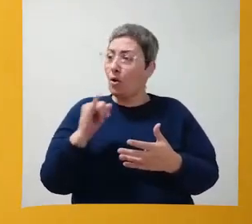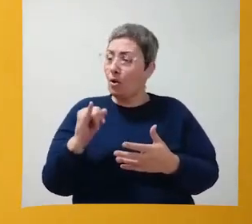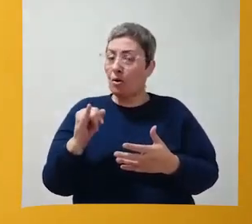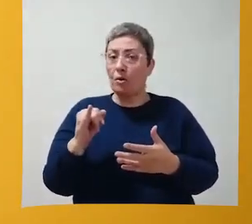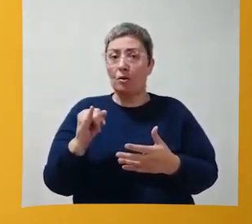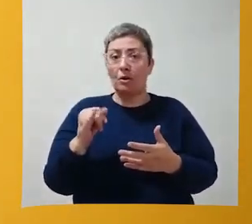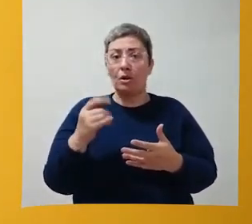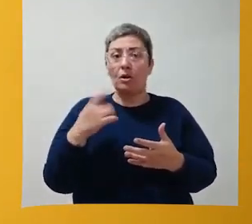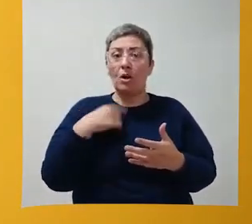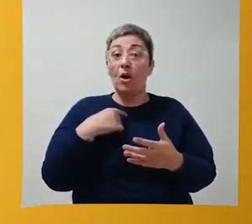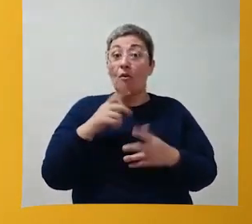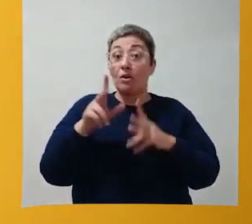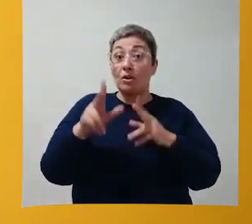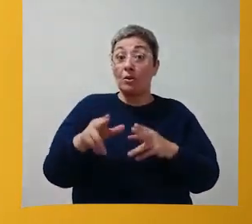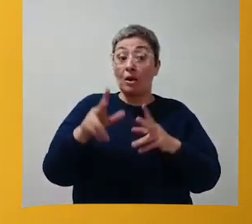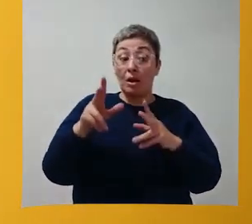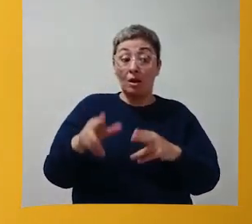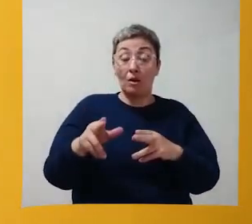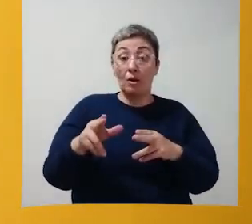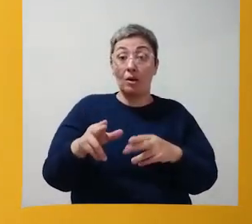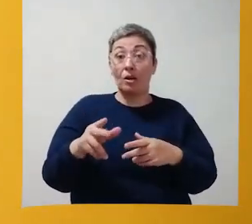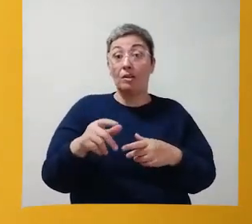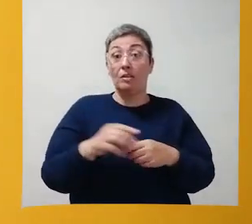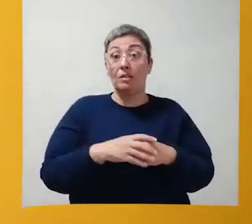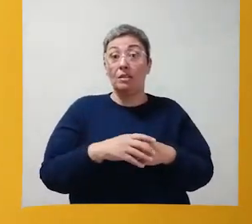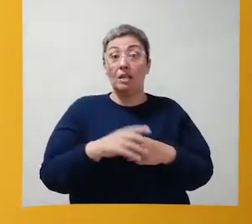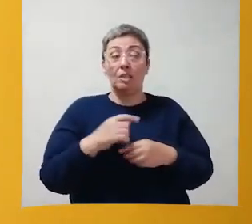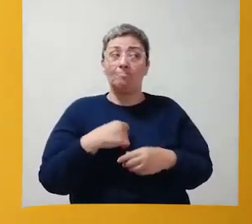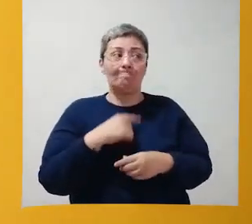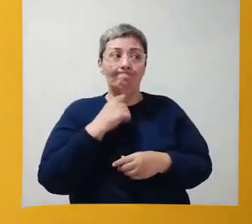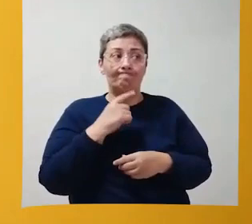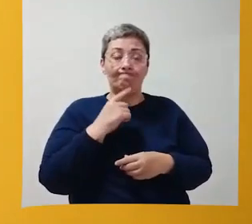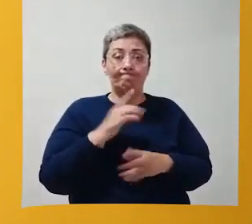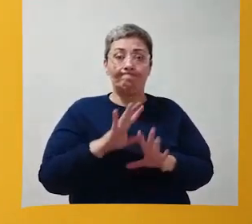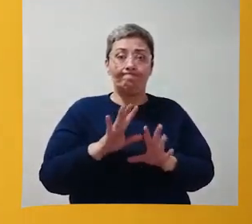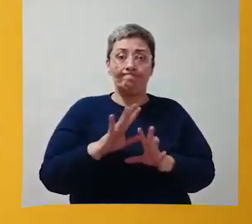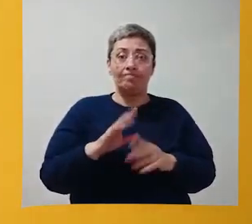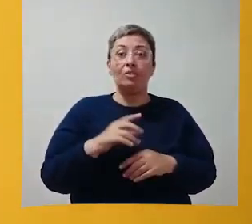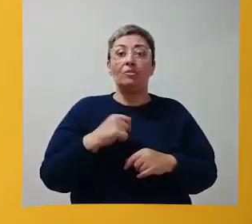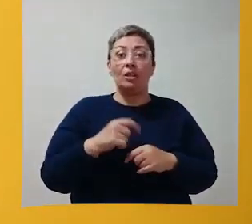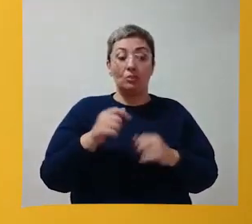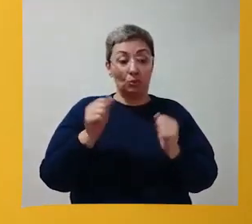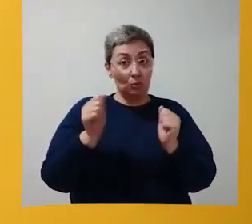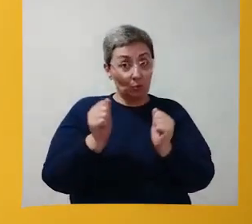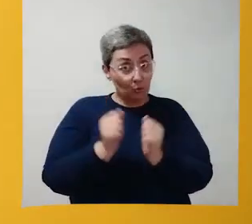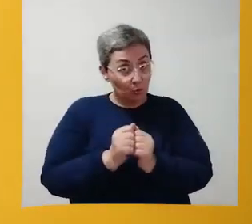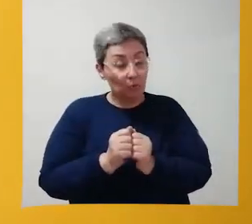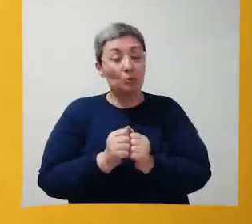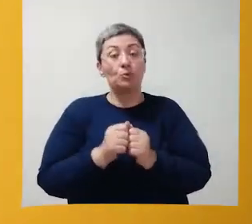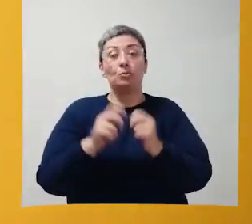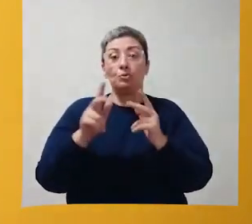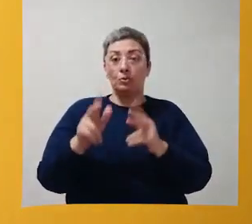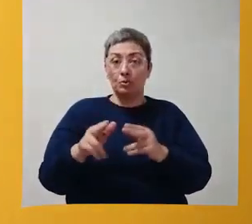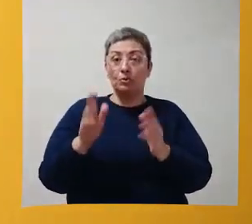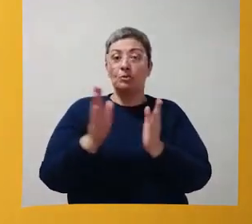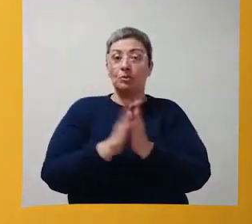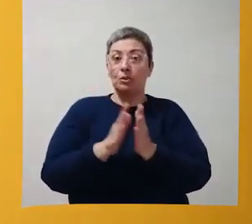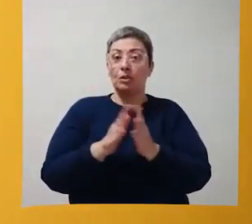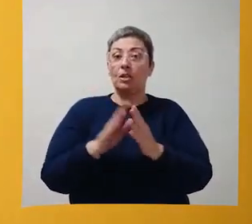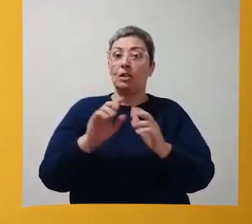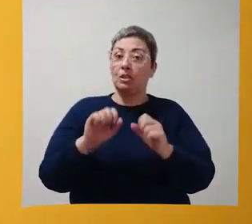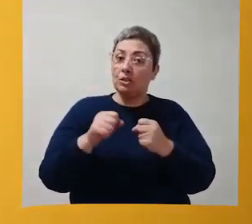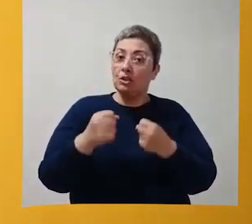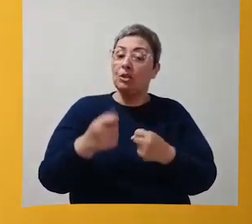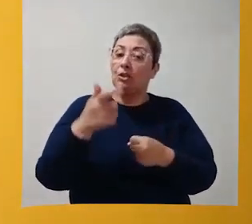para a criança, faça igual. Ah, criança não fez. Eu vou lá, faço junto com a criança e